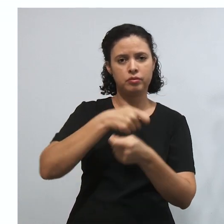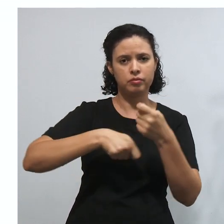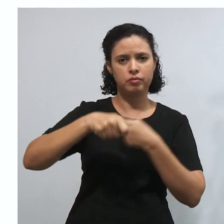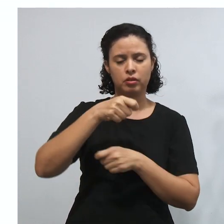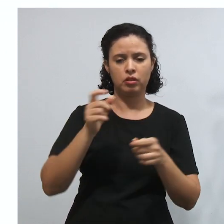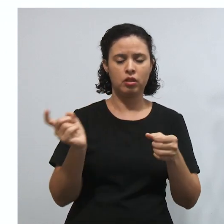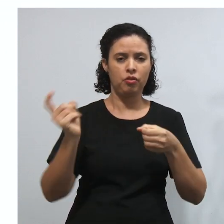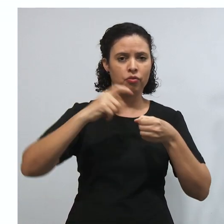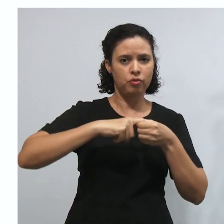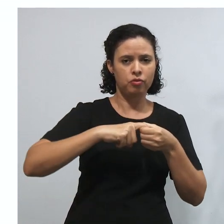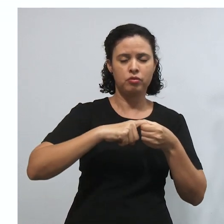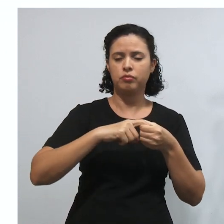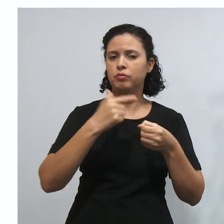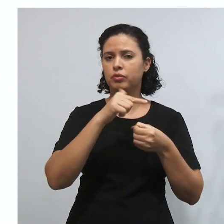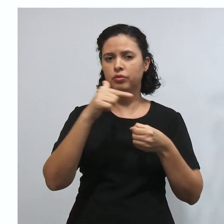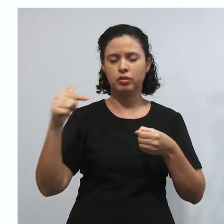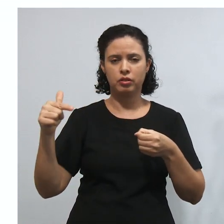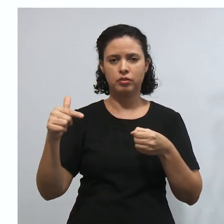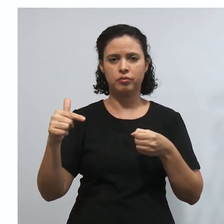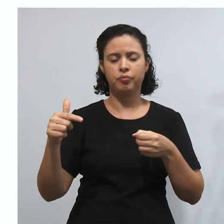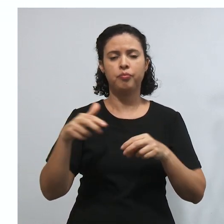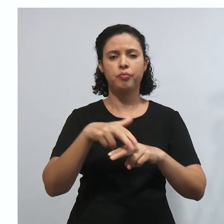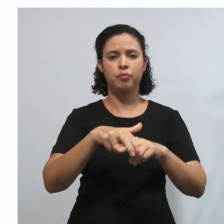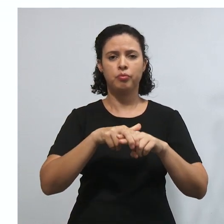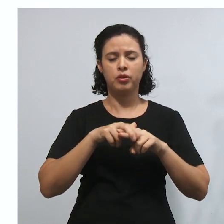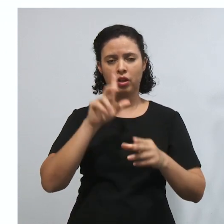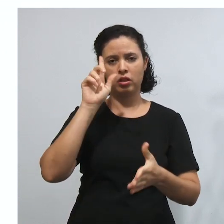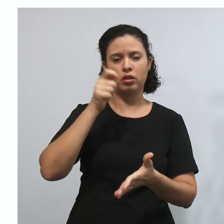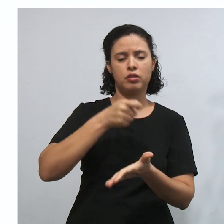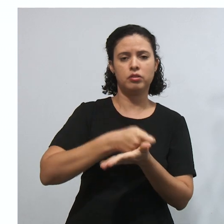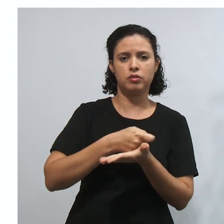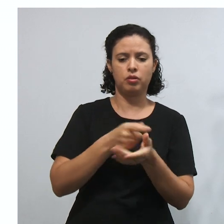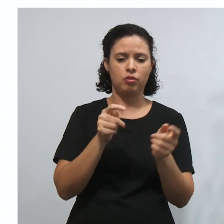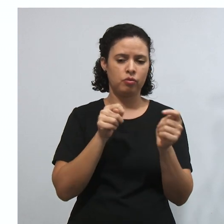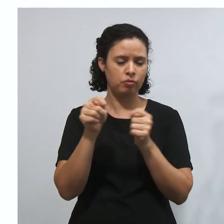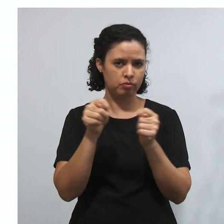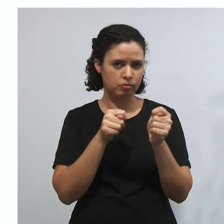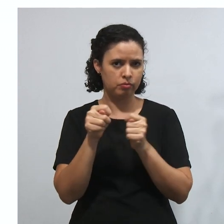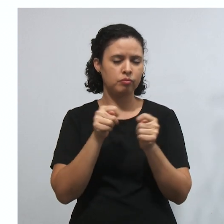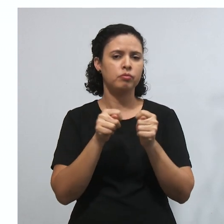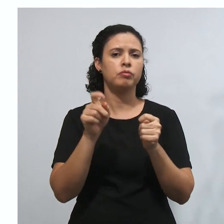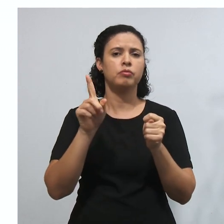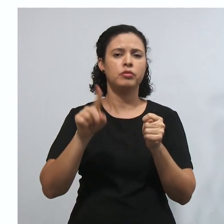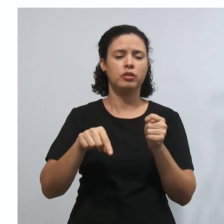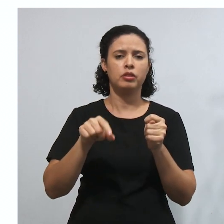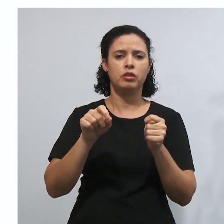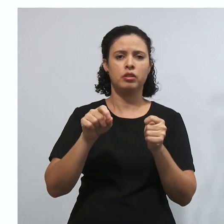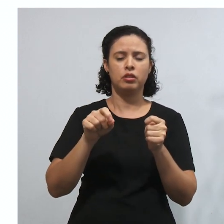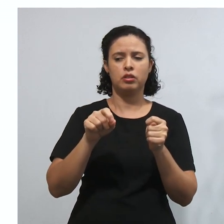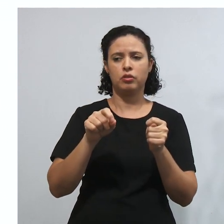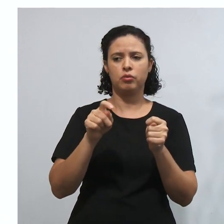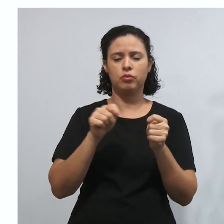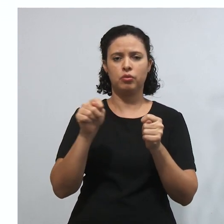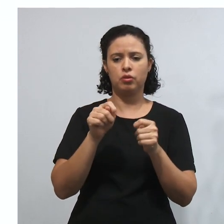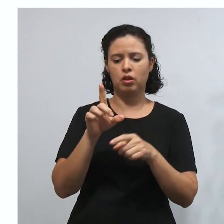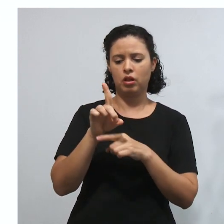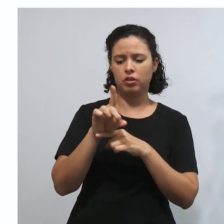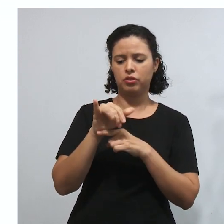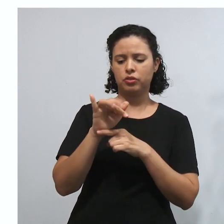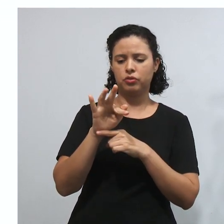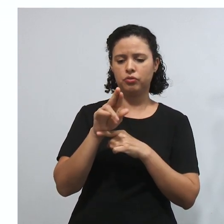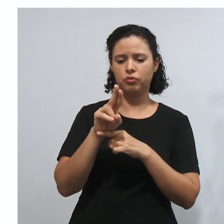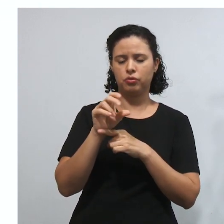não vincula. Por isso, disse que as decisões no controle de constitucionalidade difuso não são